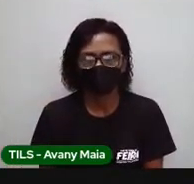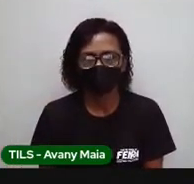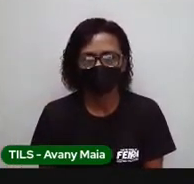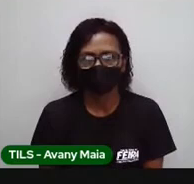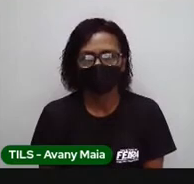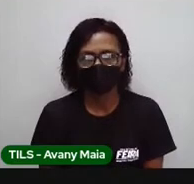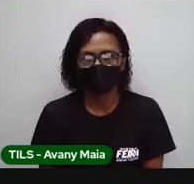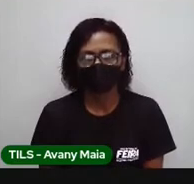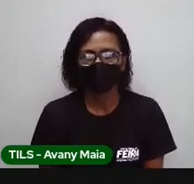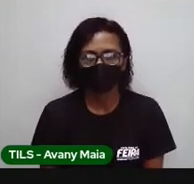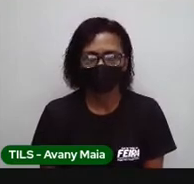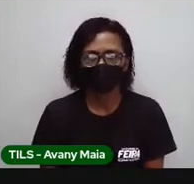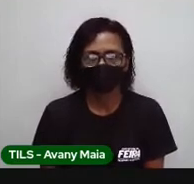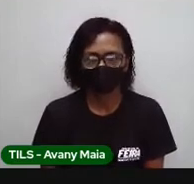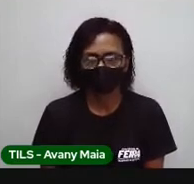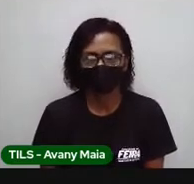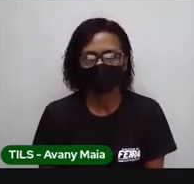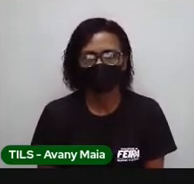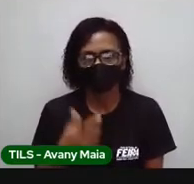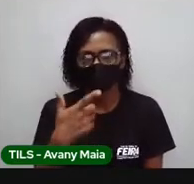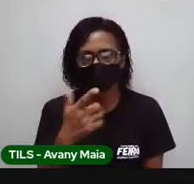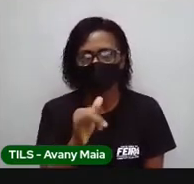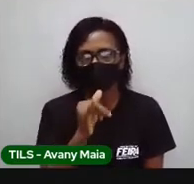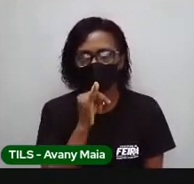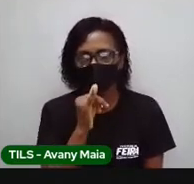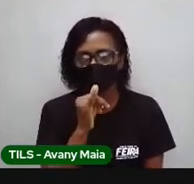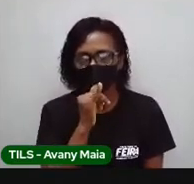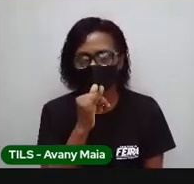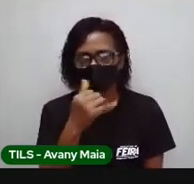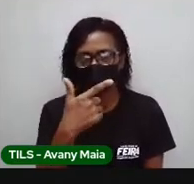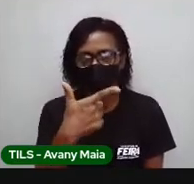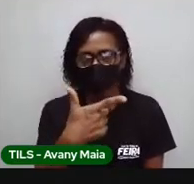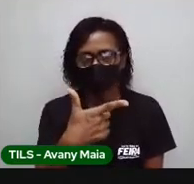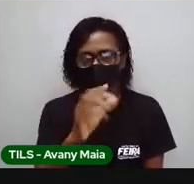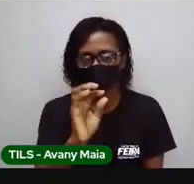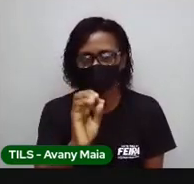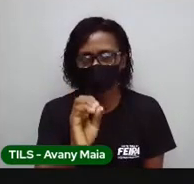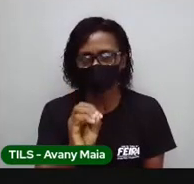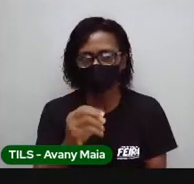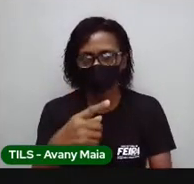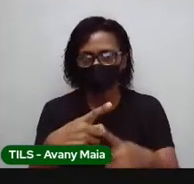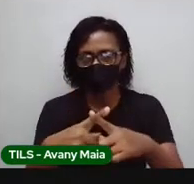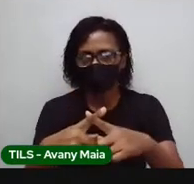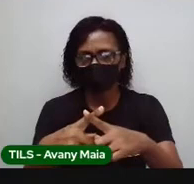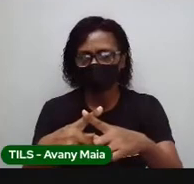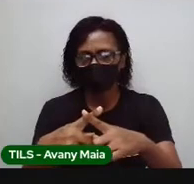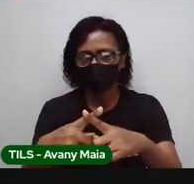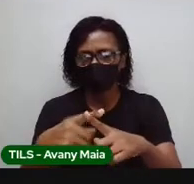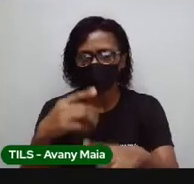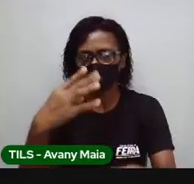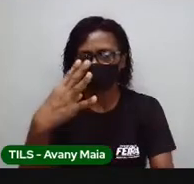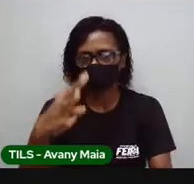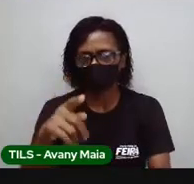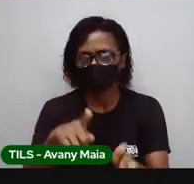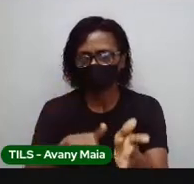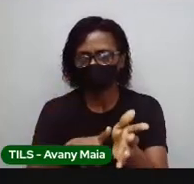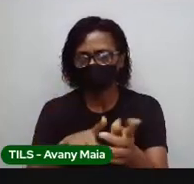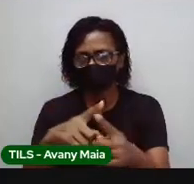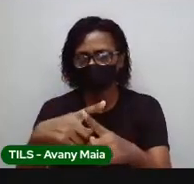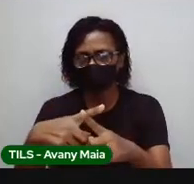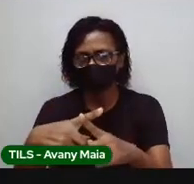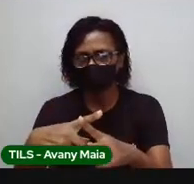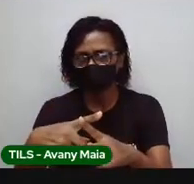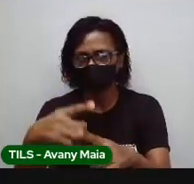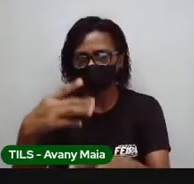vezes o D, é o D, que o 30 dias, por isso que o D, então 20 vezes 4, 80, 80 vezes 30,